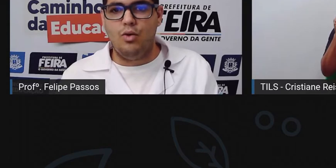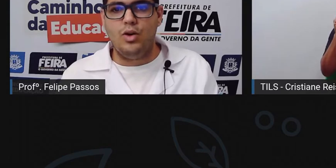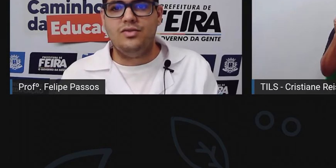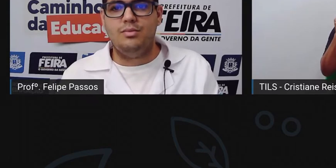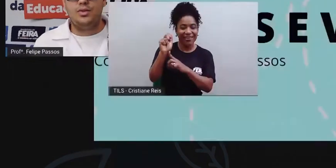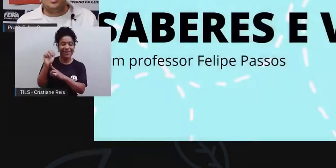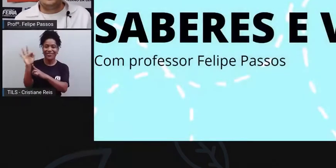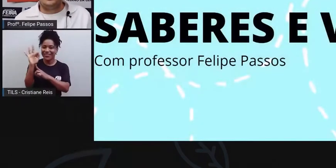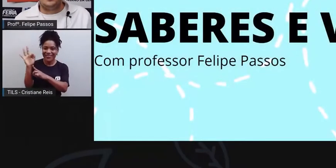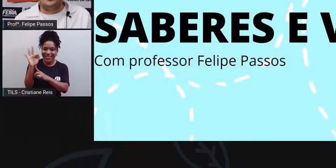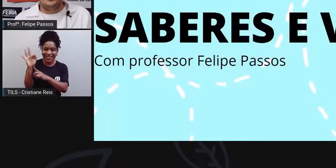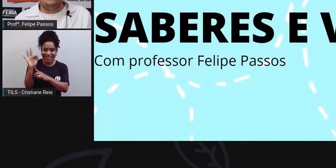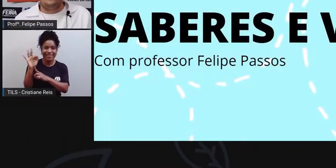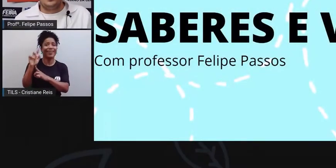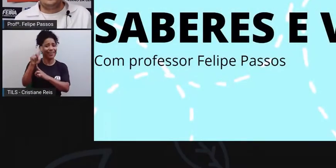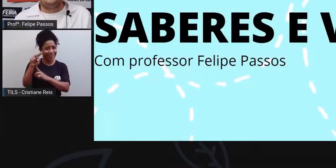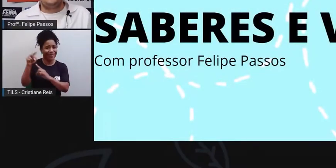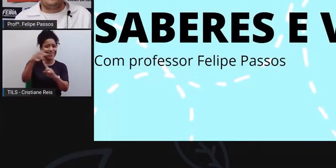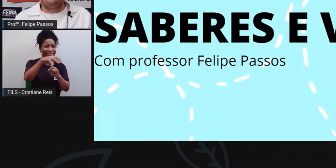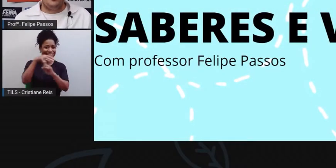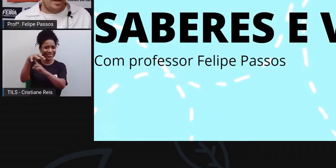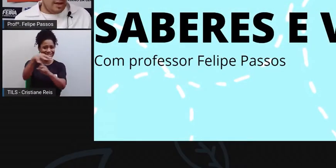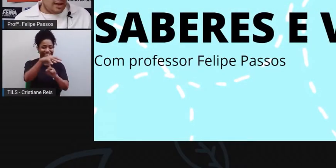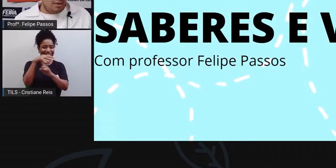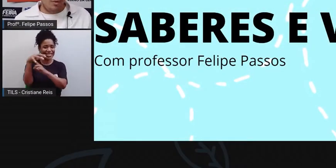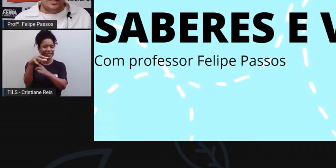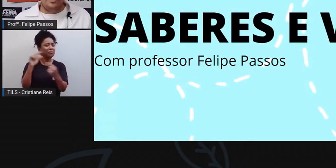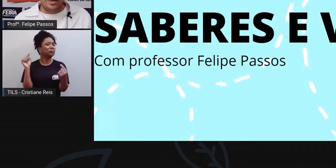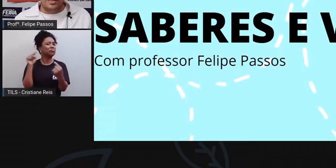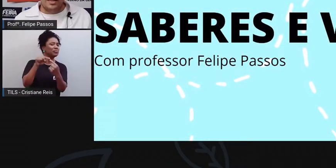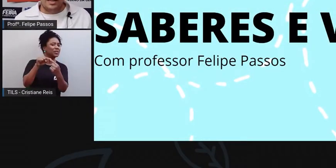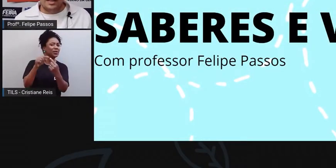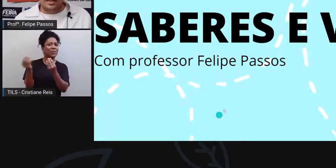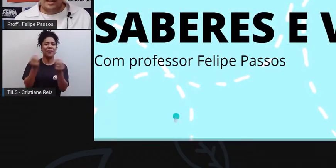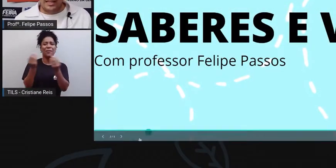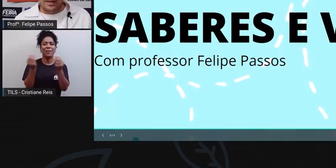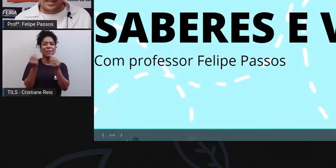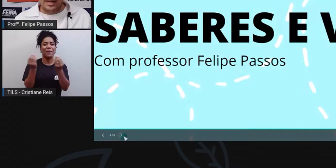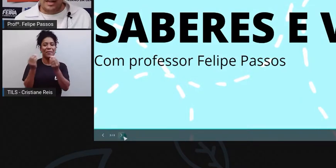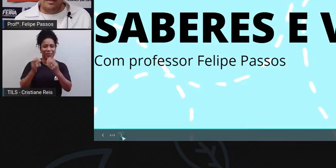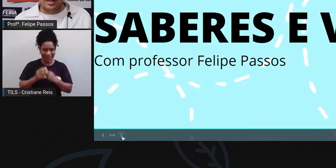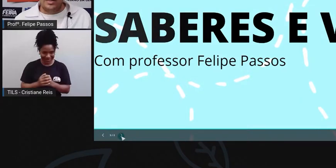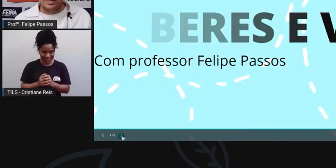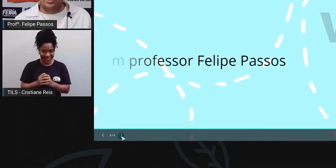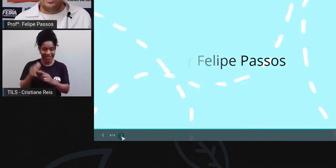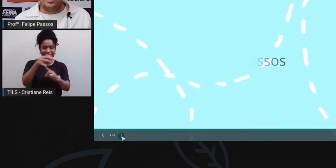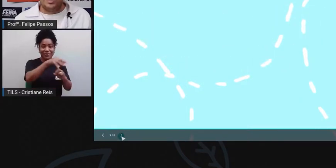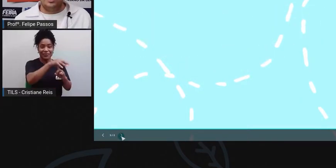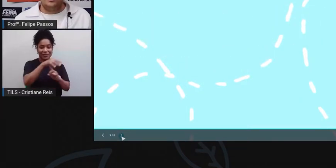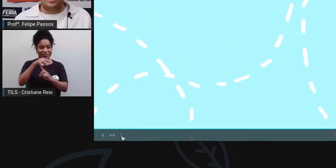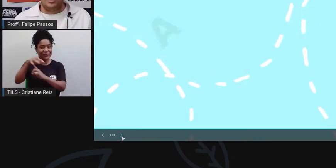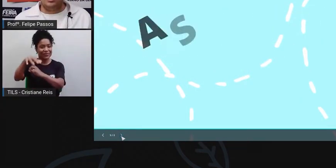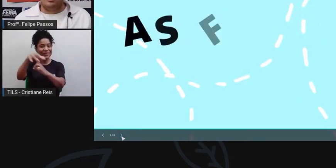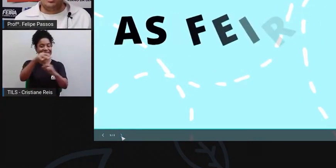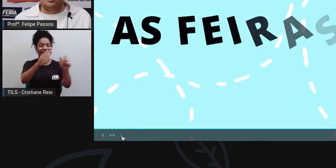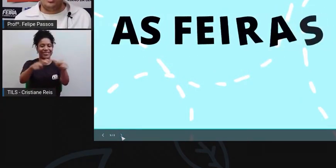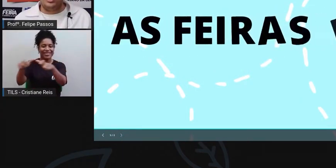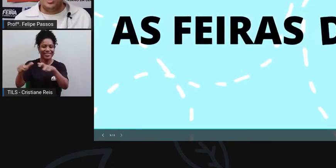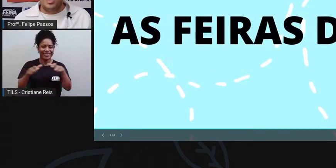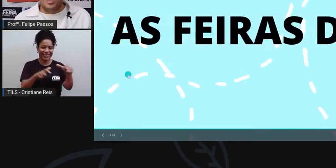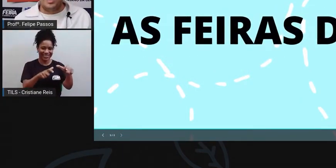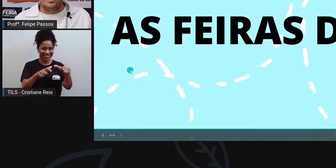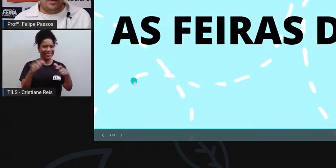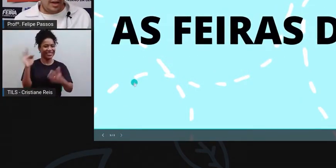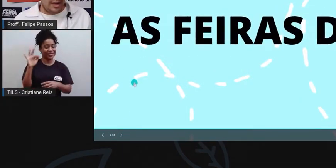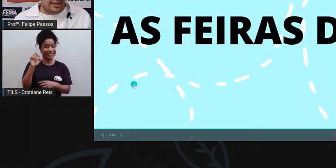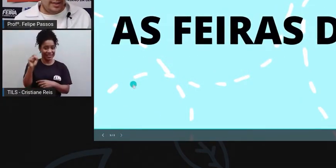aprender hoje, vamos conhecer o que é que isso tem a ver com as feirinhas, as feiras livres da nossa cidade. Então o tema de hoje,